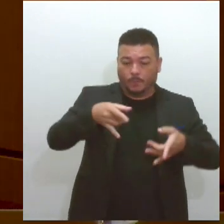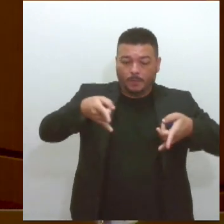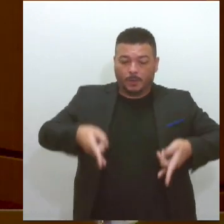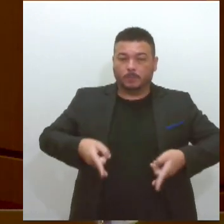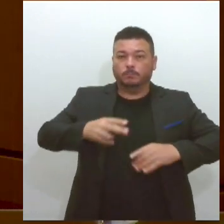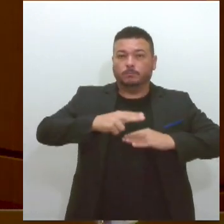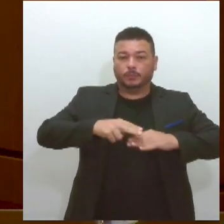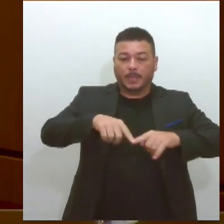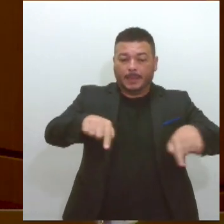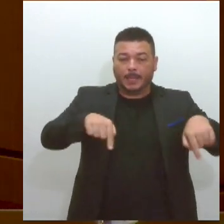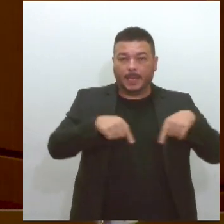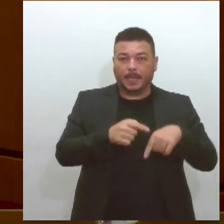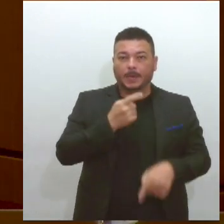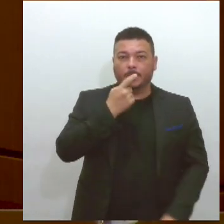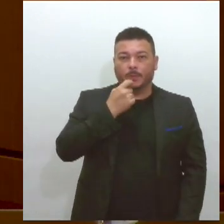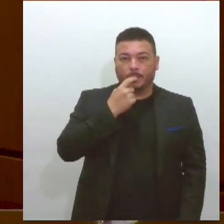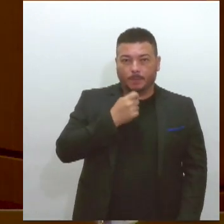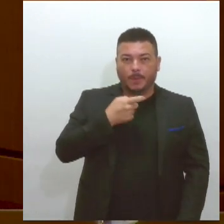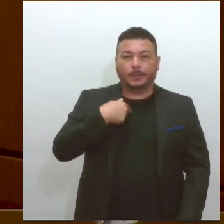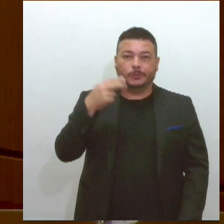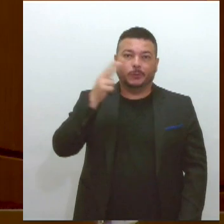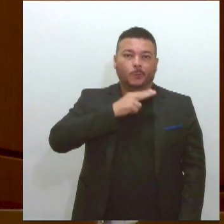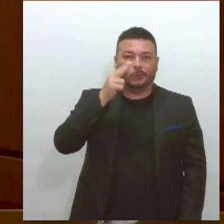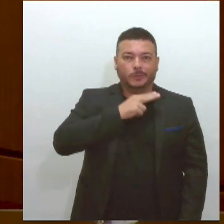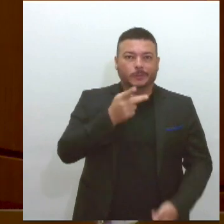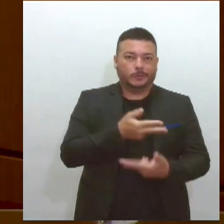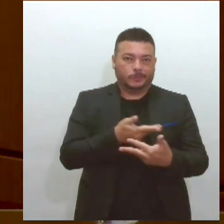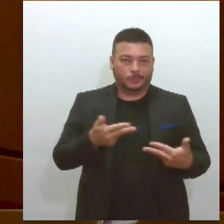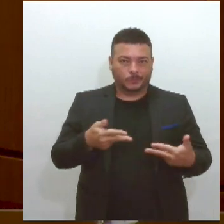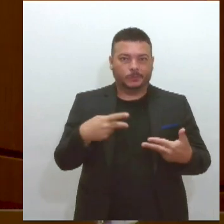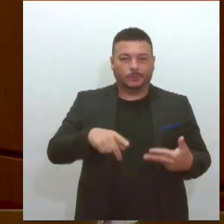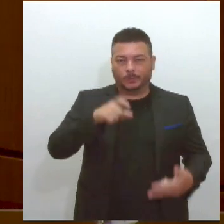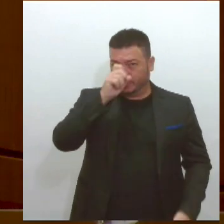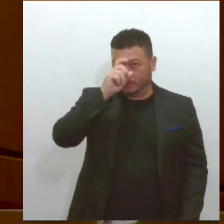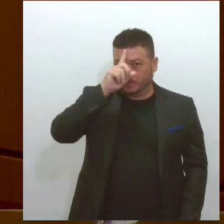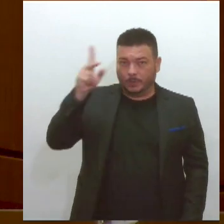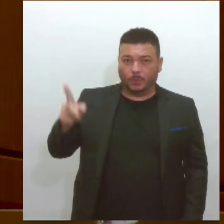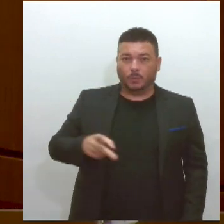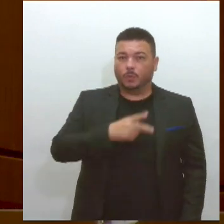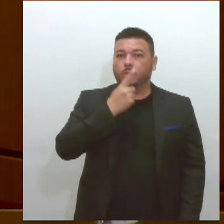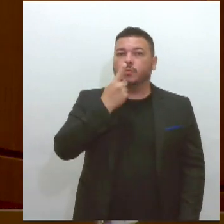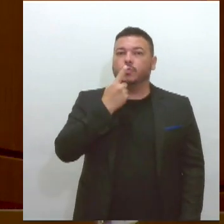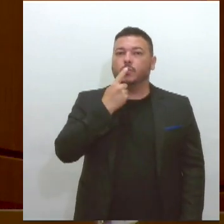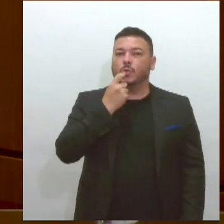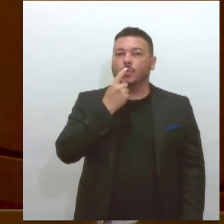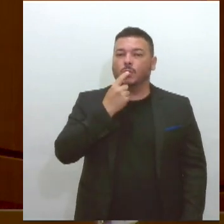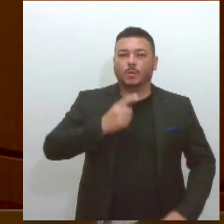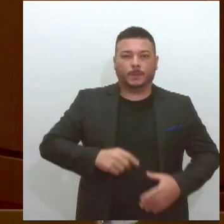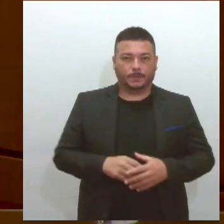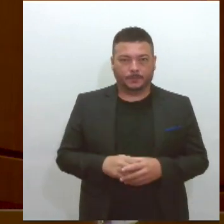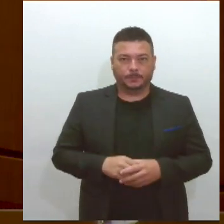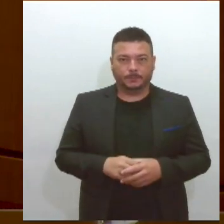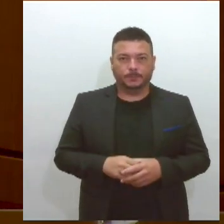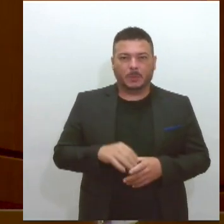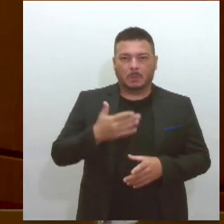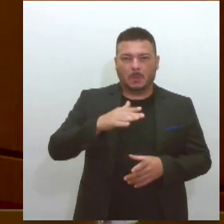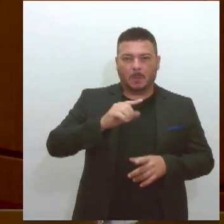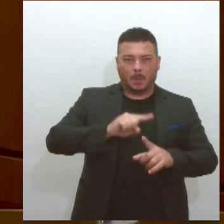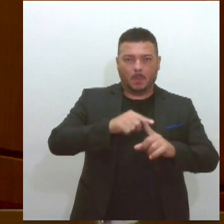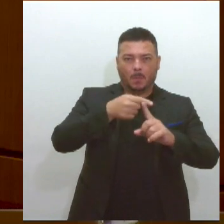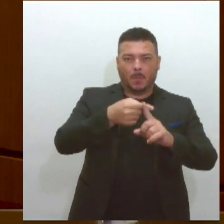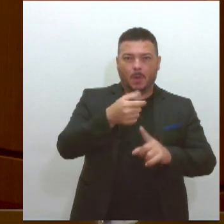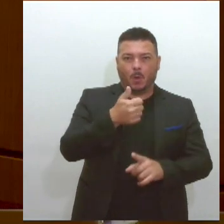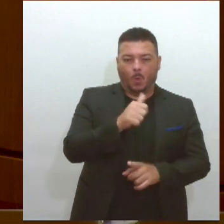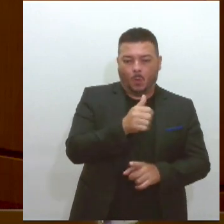pediatria de alta complexidade do Hospital de Urgência de Sergipe, com aumento de 11 para 17